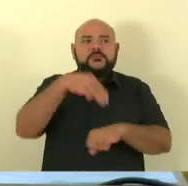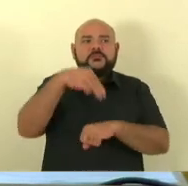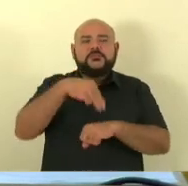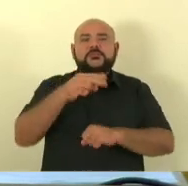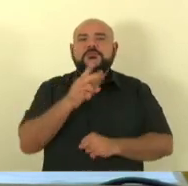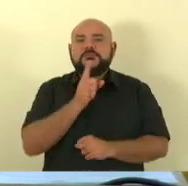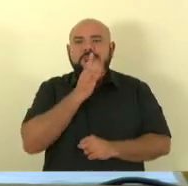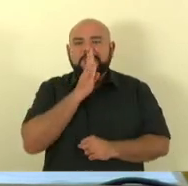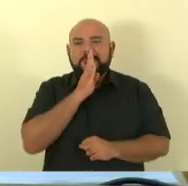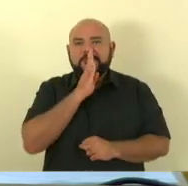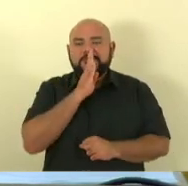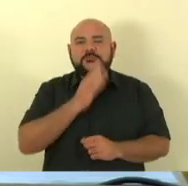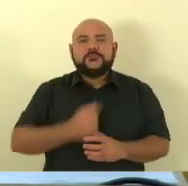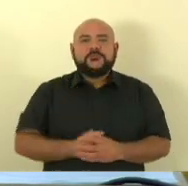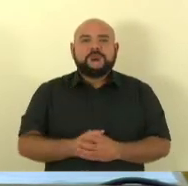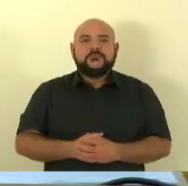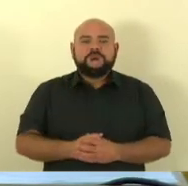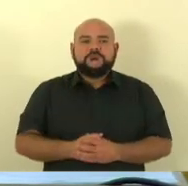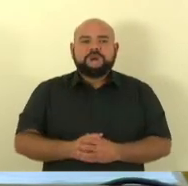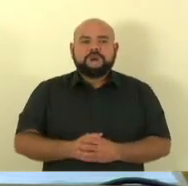um minuto de silêncio.